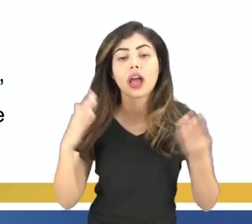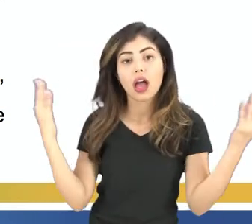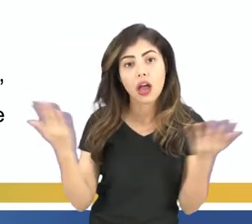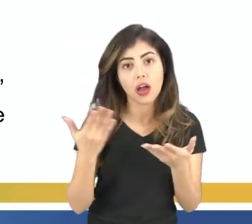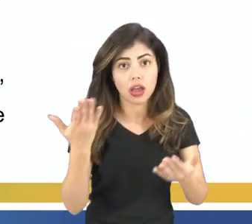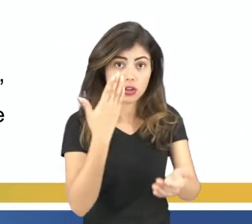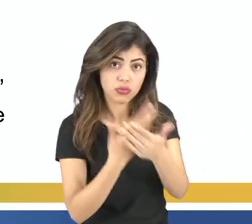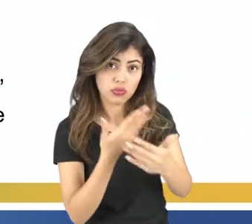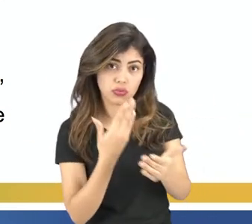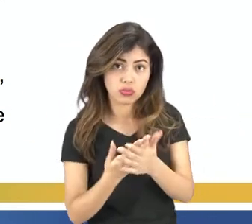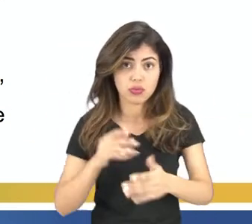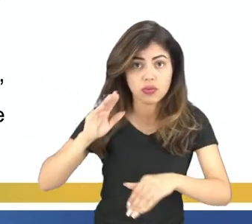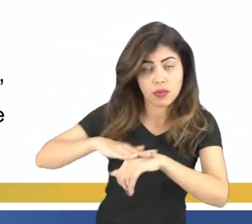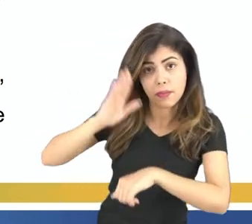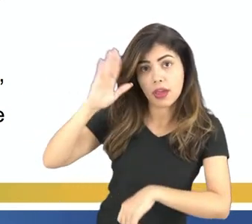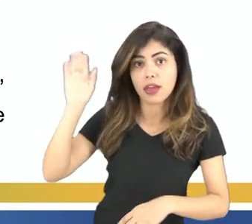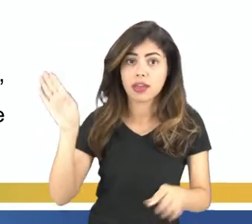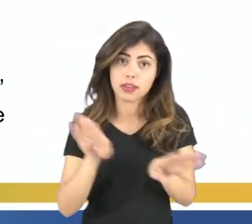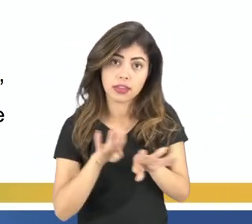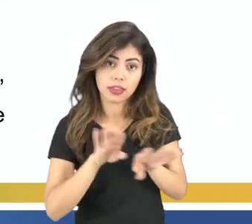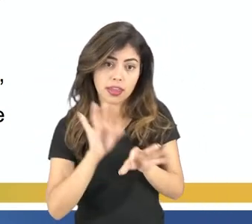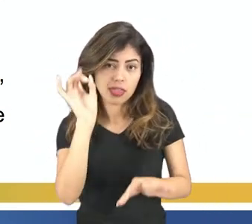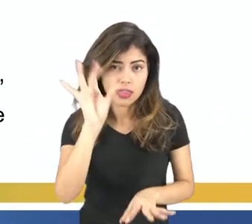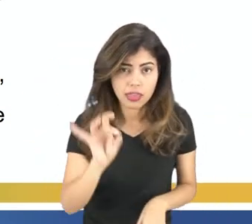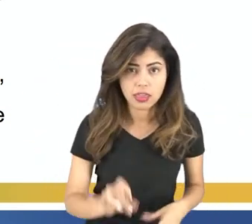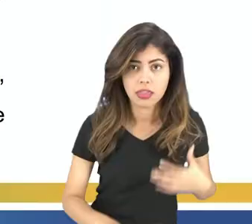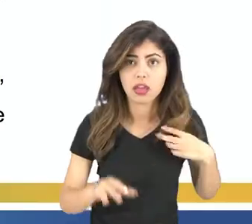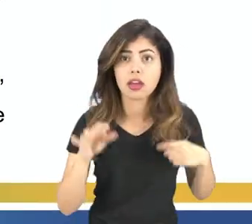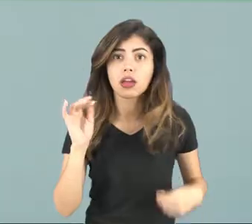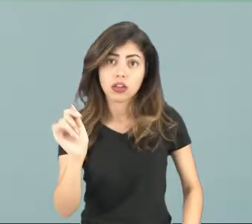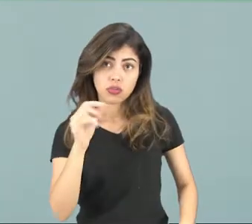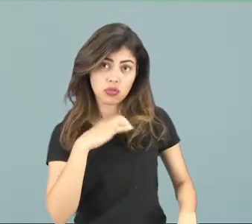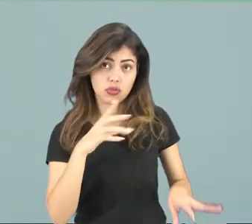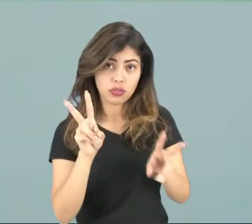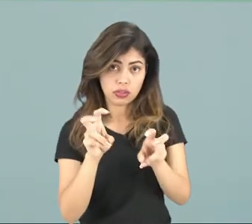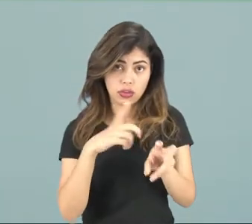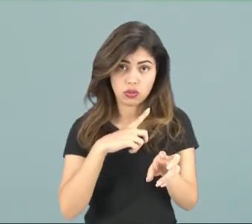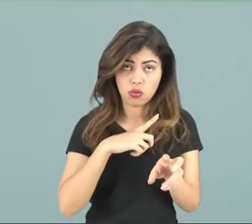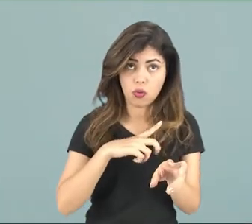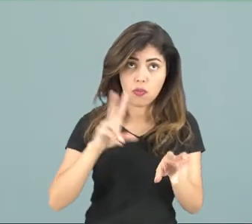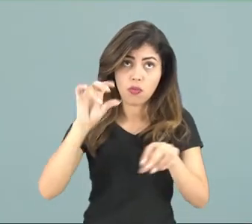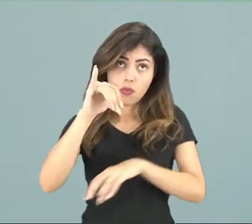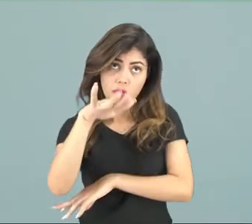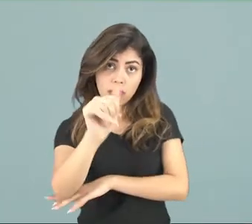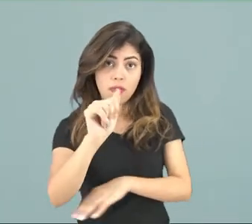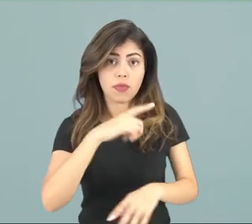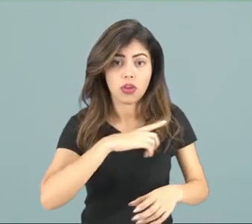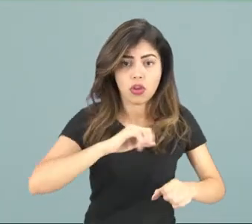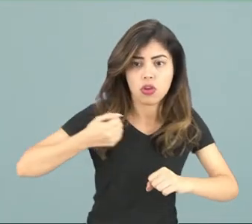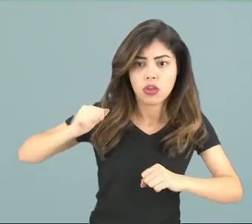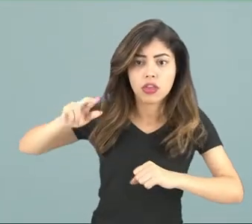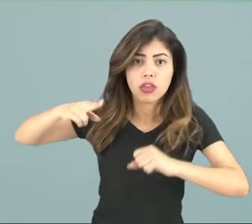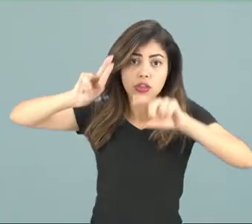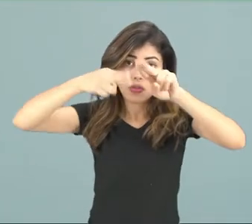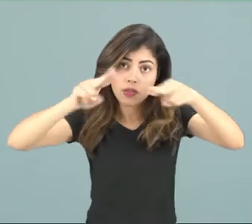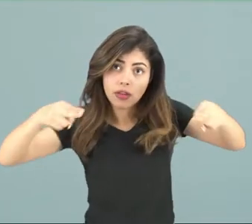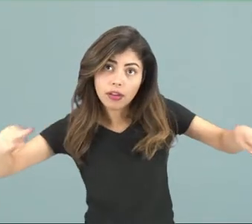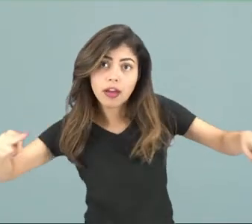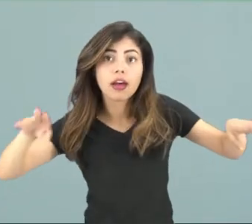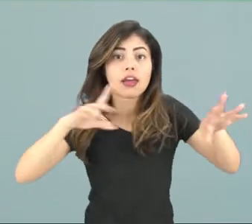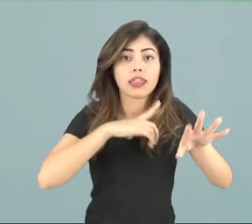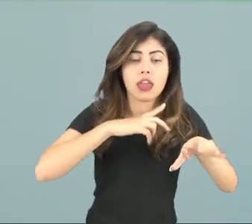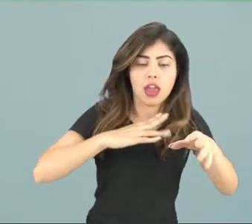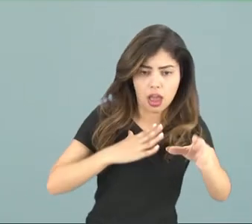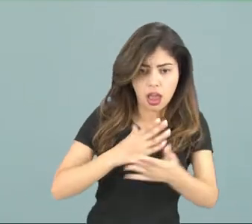estudos mais avançados e detalhados sobre os imãs e os campos magnéticos, as descobertas mais